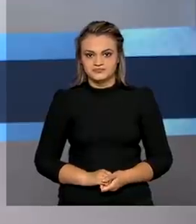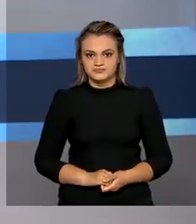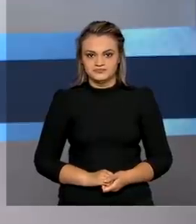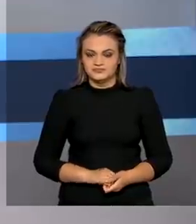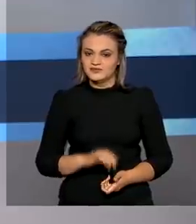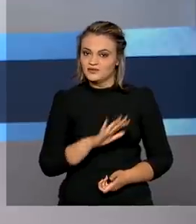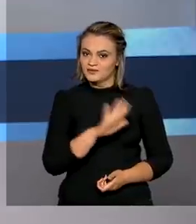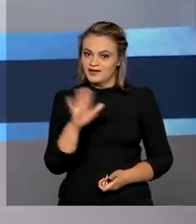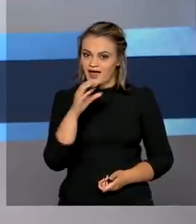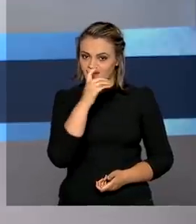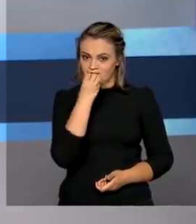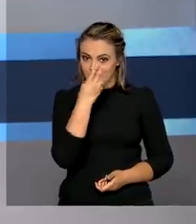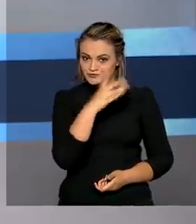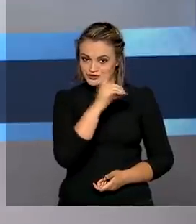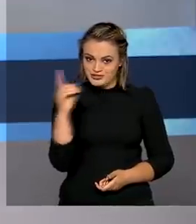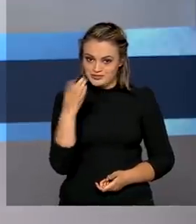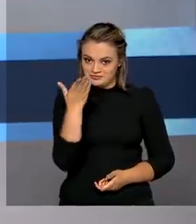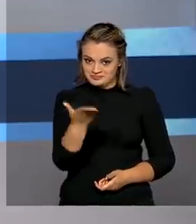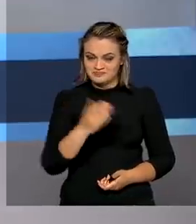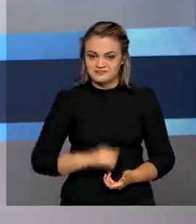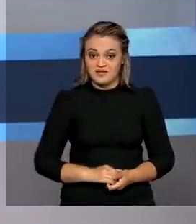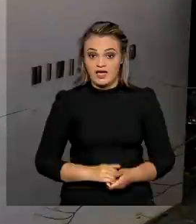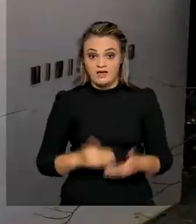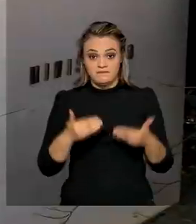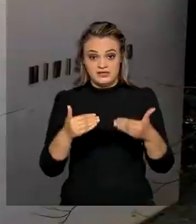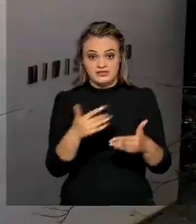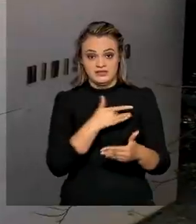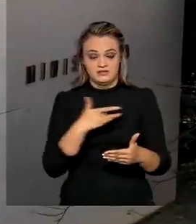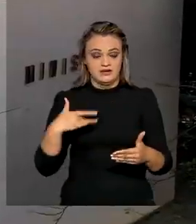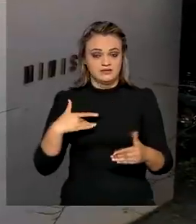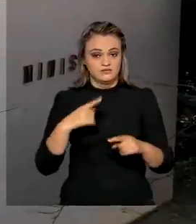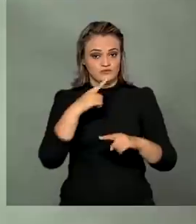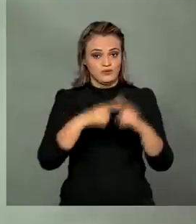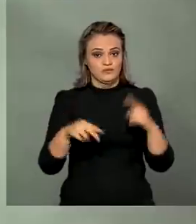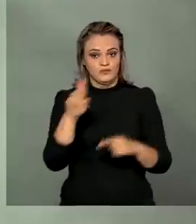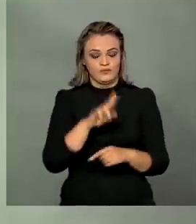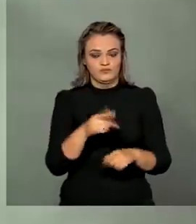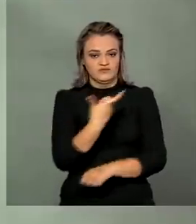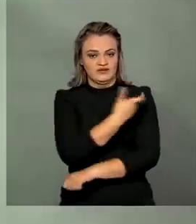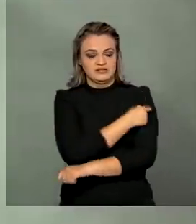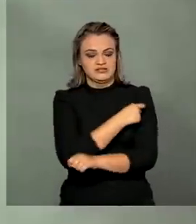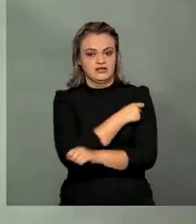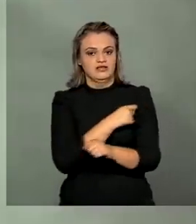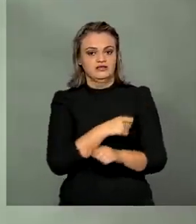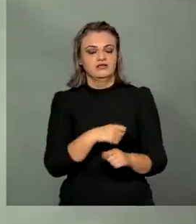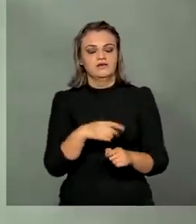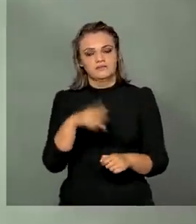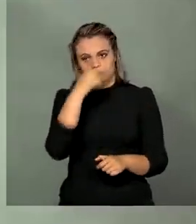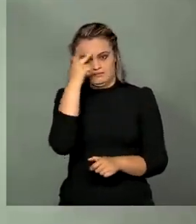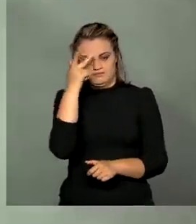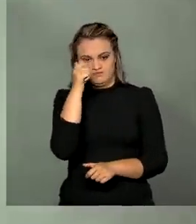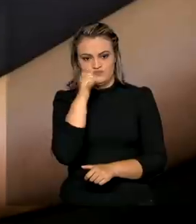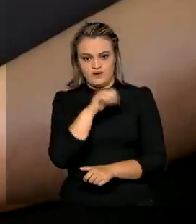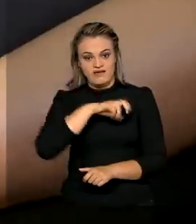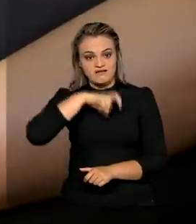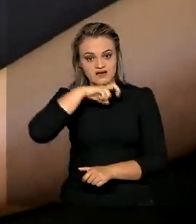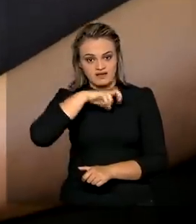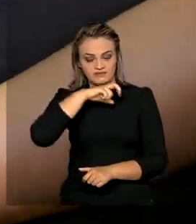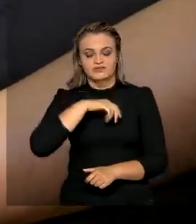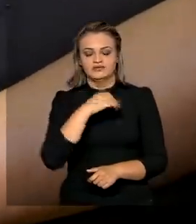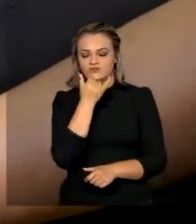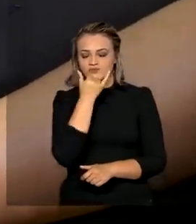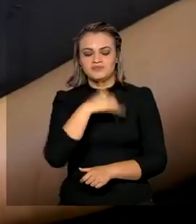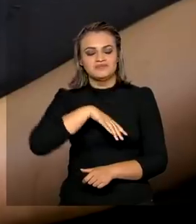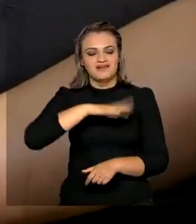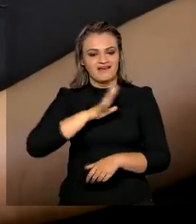Olá, muito bom dia pra você. Ministério da Saúde suspende vacina da AstraZeneca para grávidas, mas gestantes